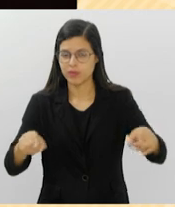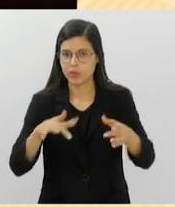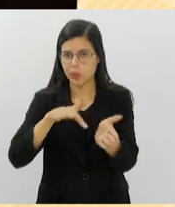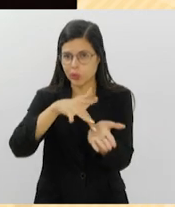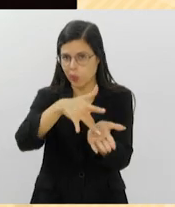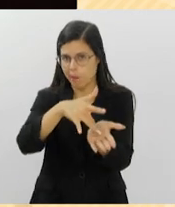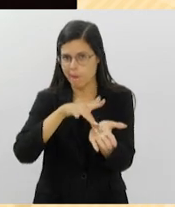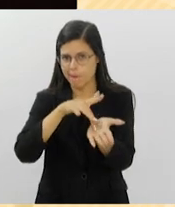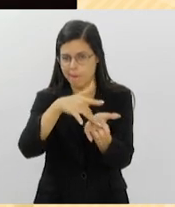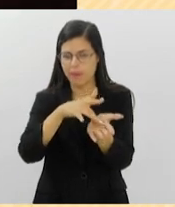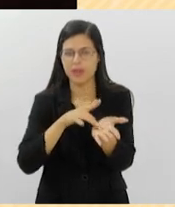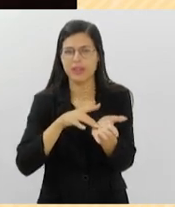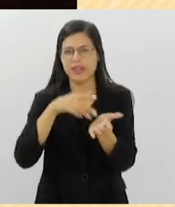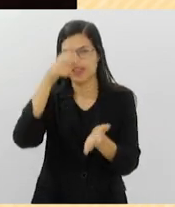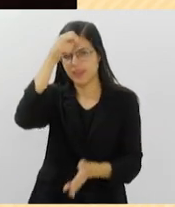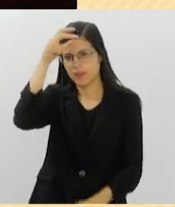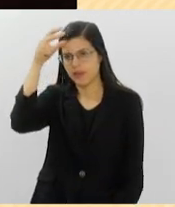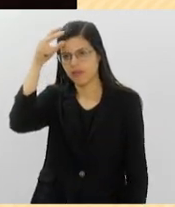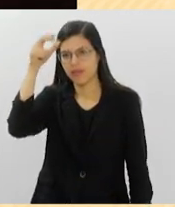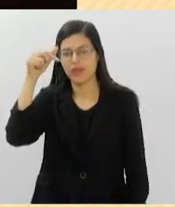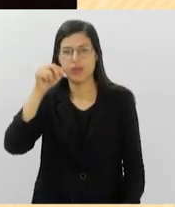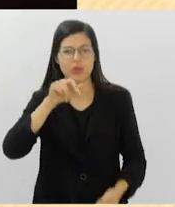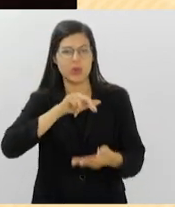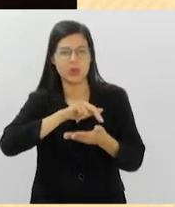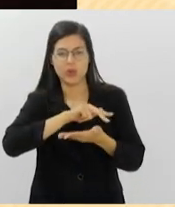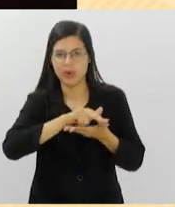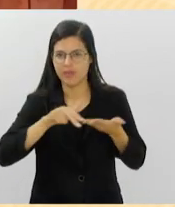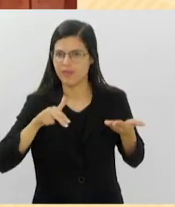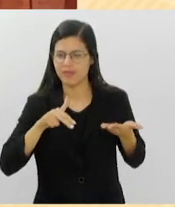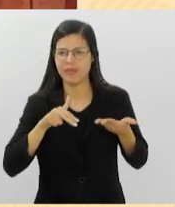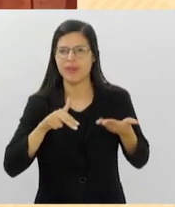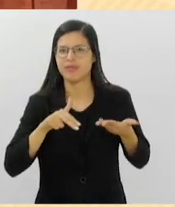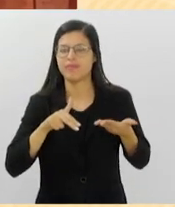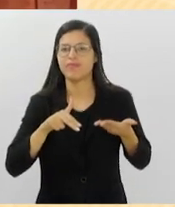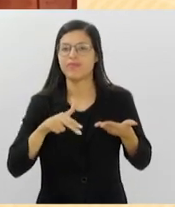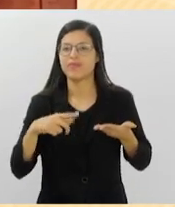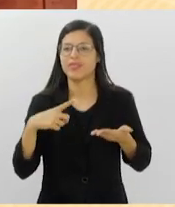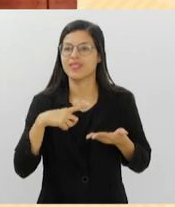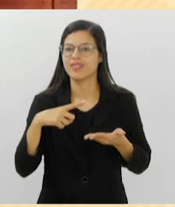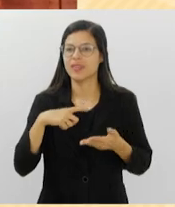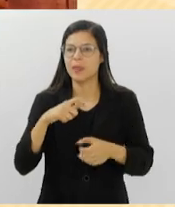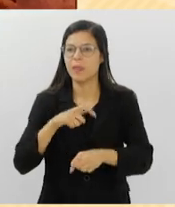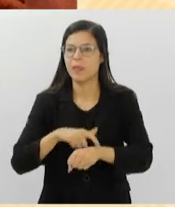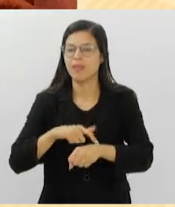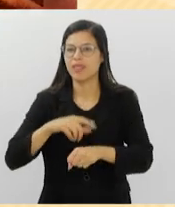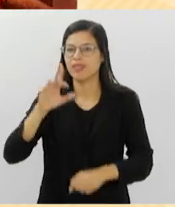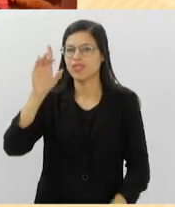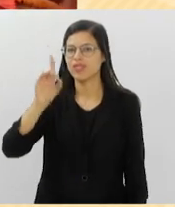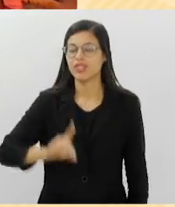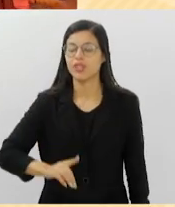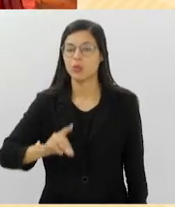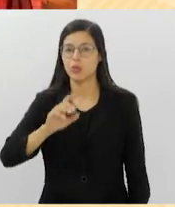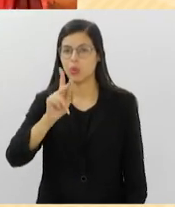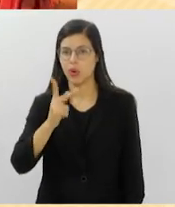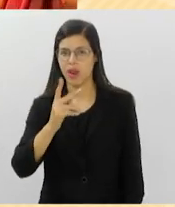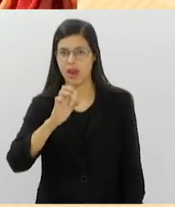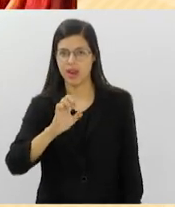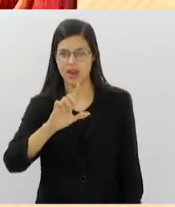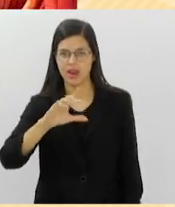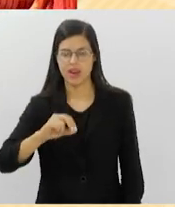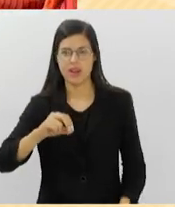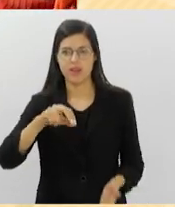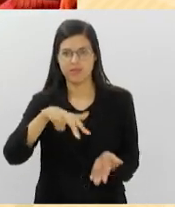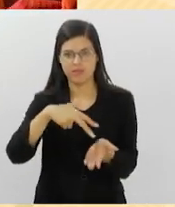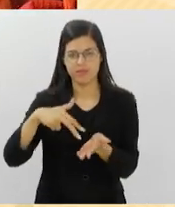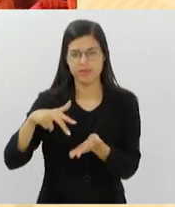Municipal. Xerazade, Love Fear Lois e Bolero ganham nova vida na visão do diretor. Hélio Bejani e a coreografia de